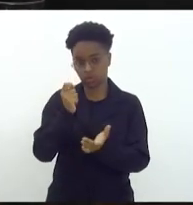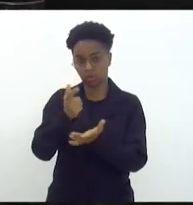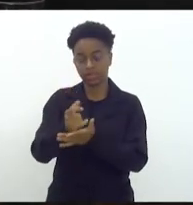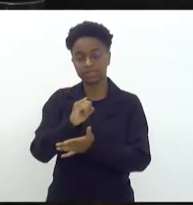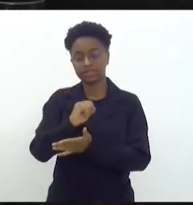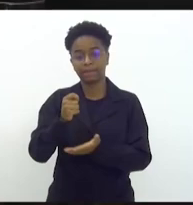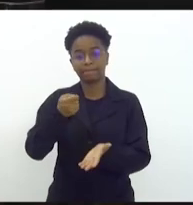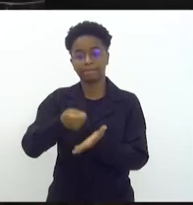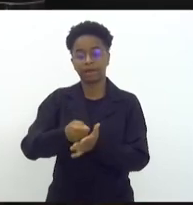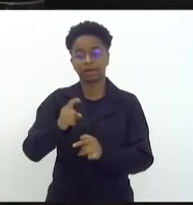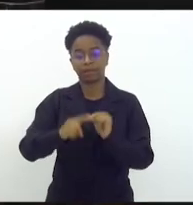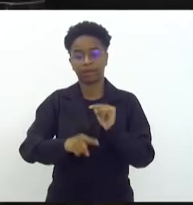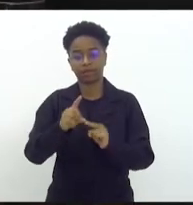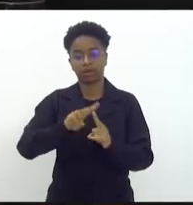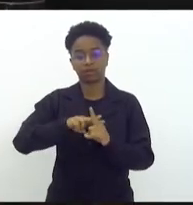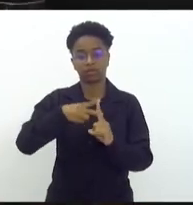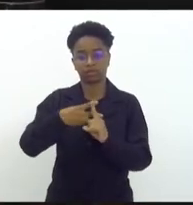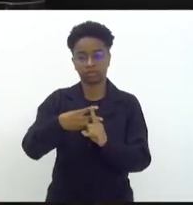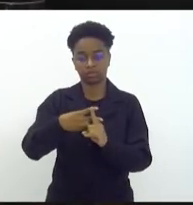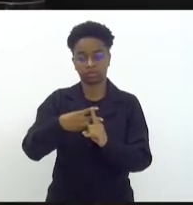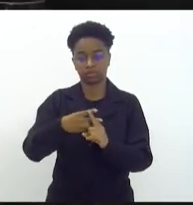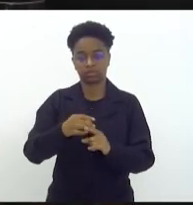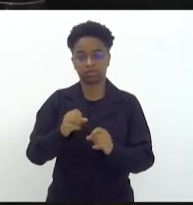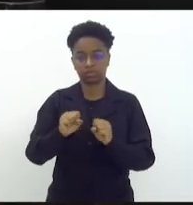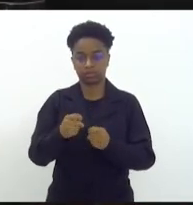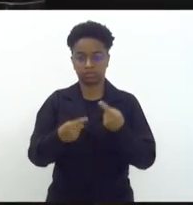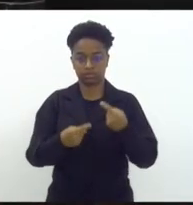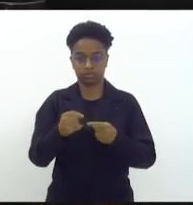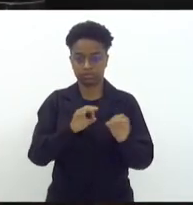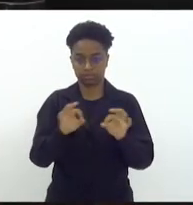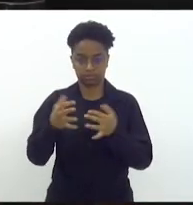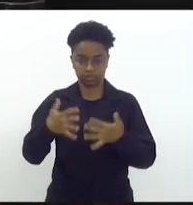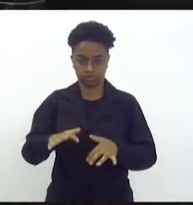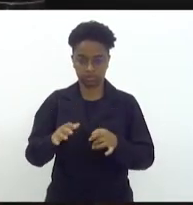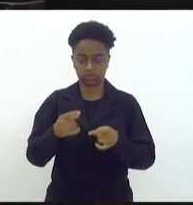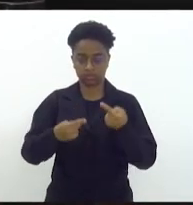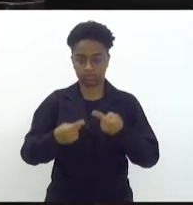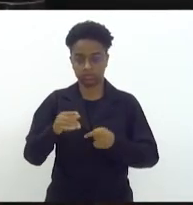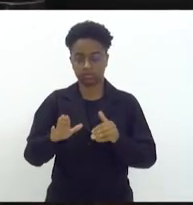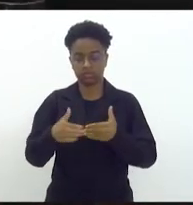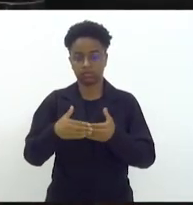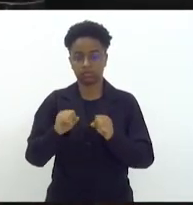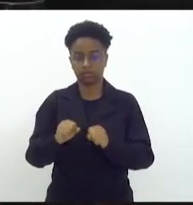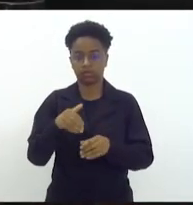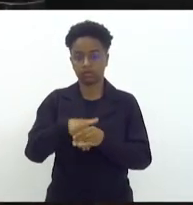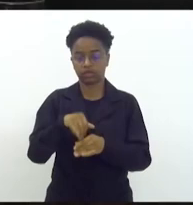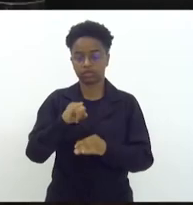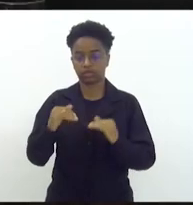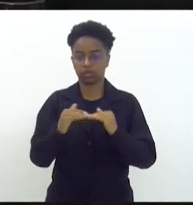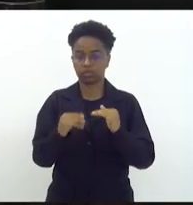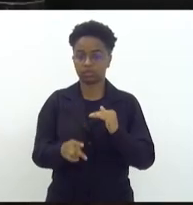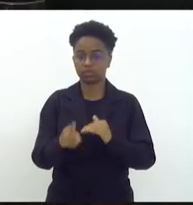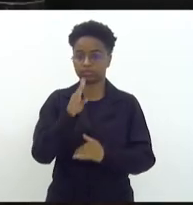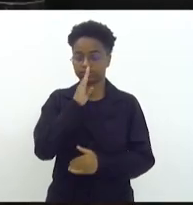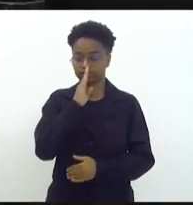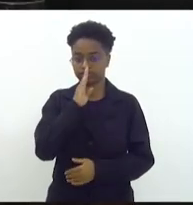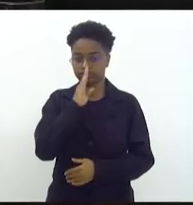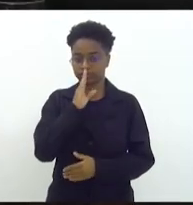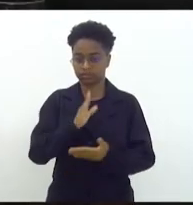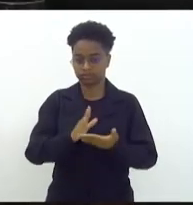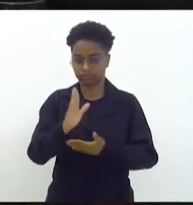produtos ou serviços em duplicidade. Em discussão, não havendo quem queira discutir, encerrada a discussão, em votação, os senhores que aprovam, permanecem como estão.